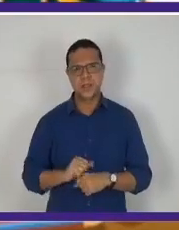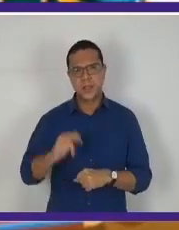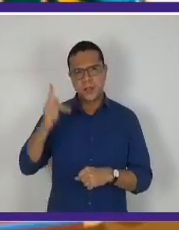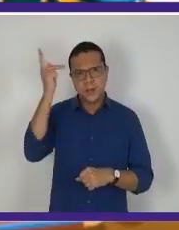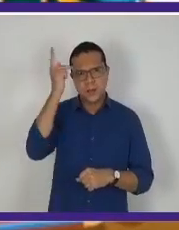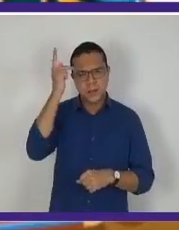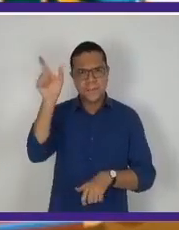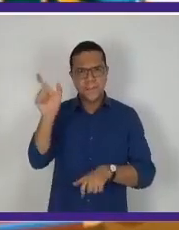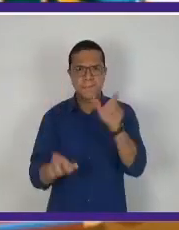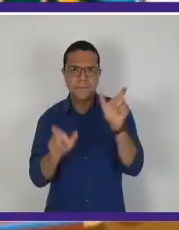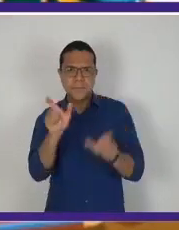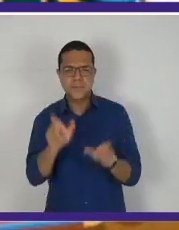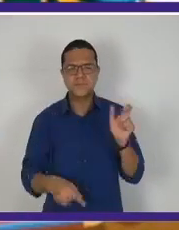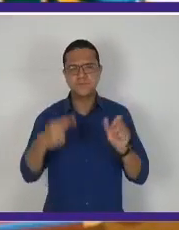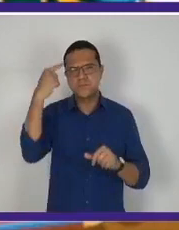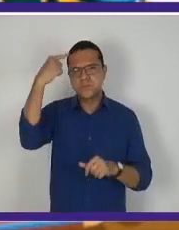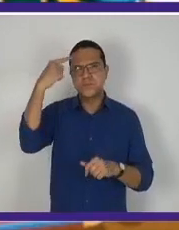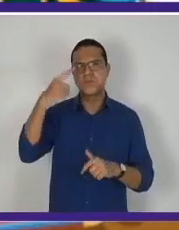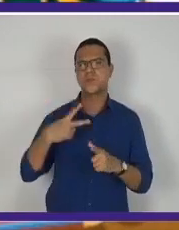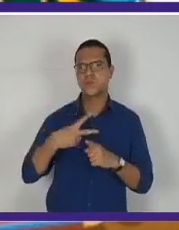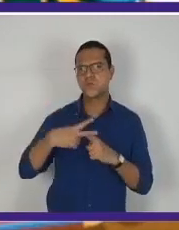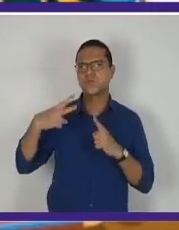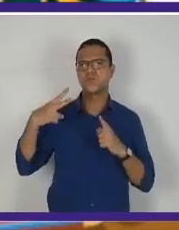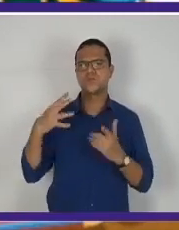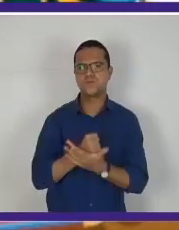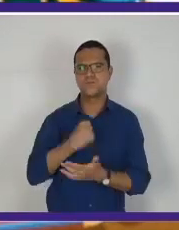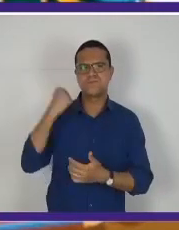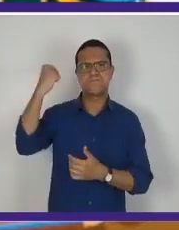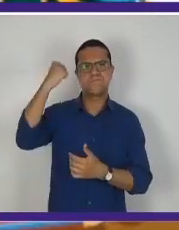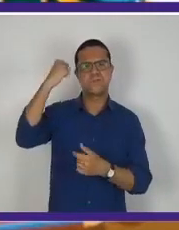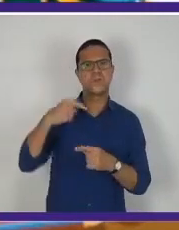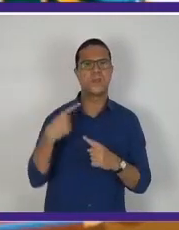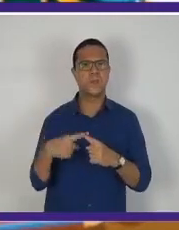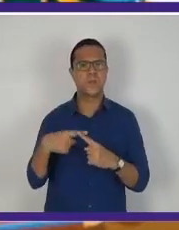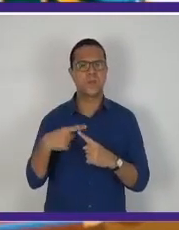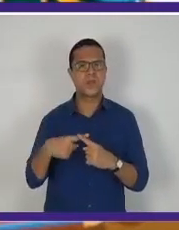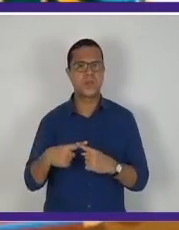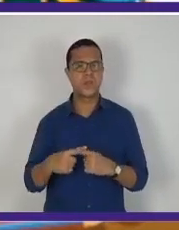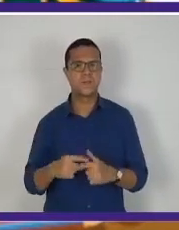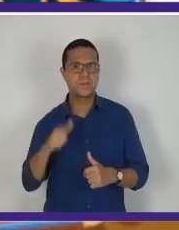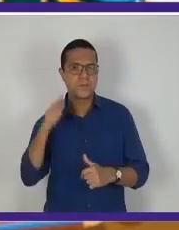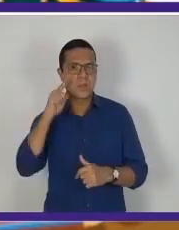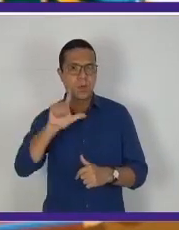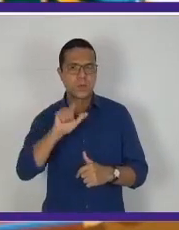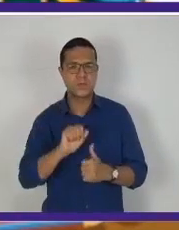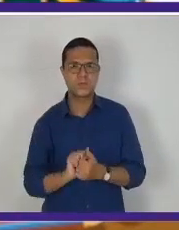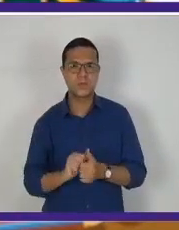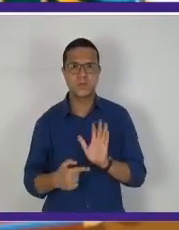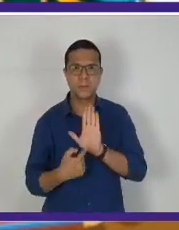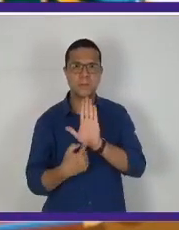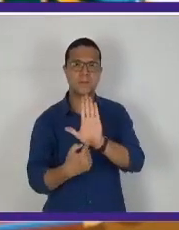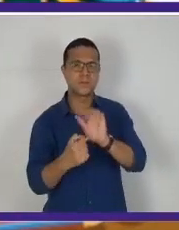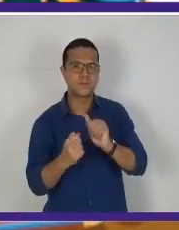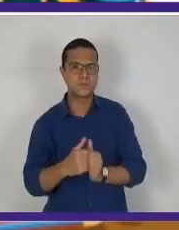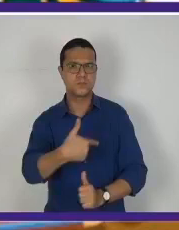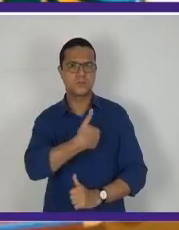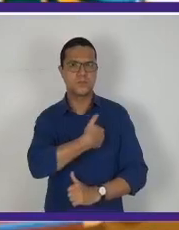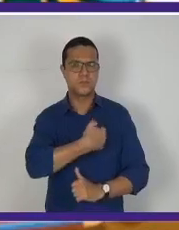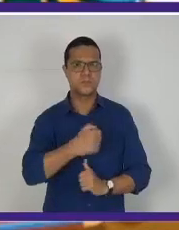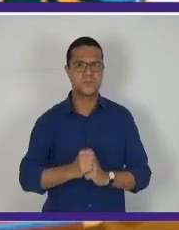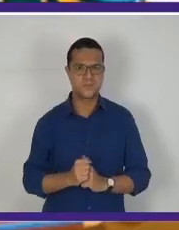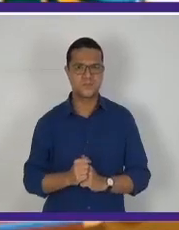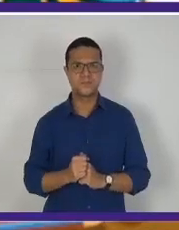os paulistas se consideraram vitoriosos, uma vez que eles conseguiram impor a Getúlio Vargas a